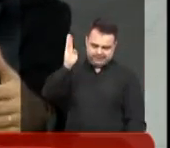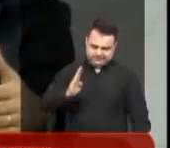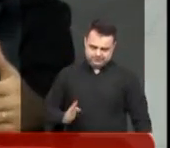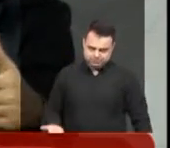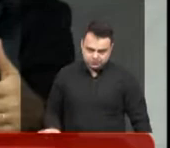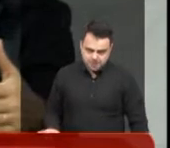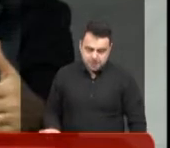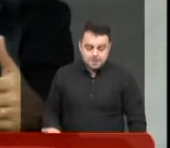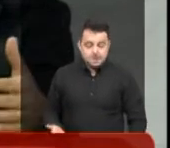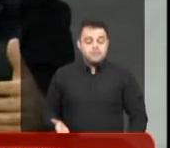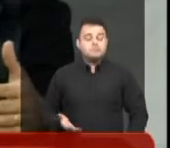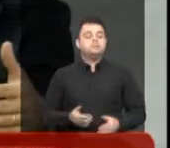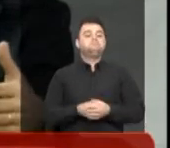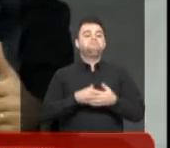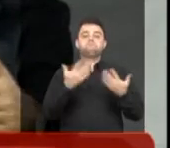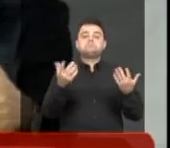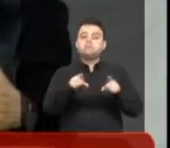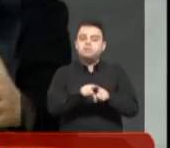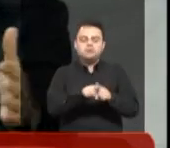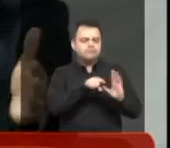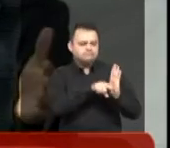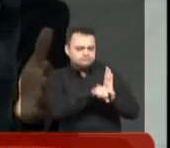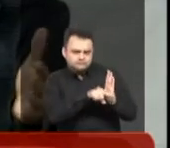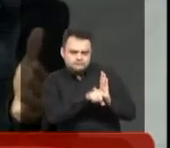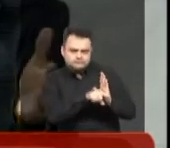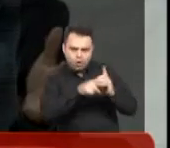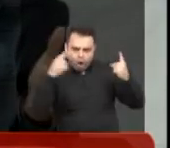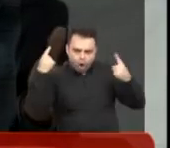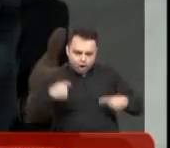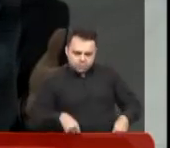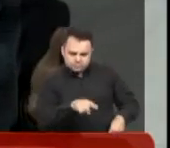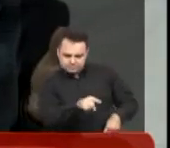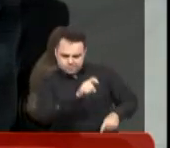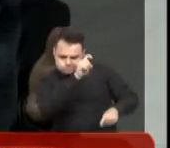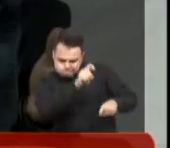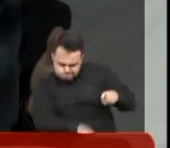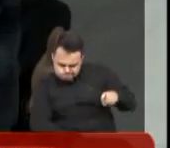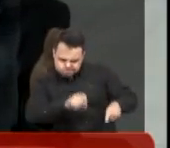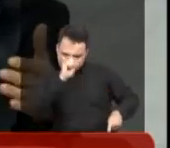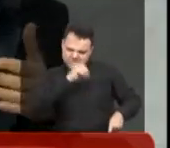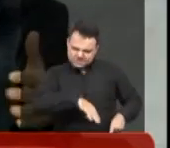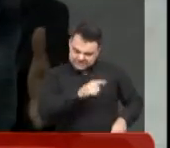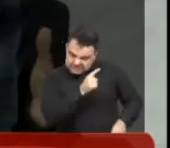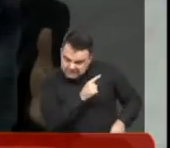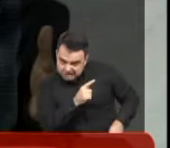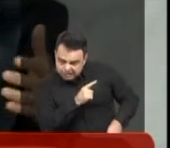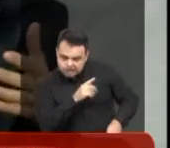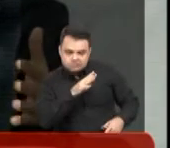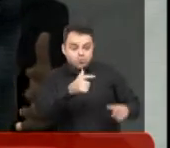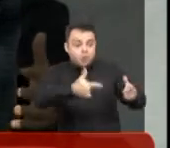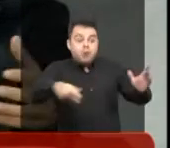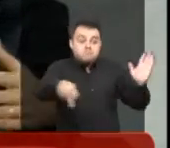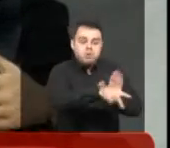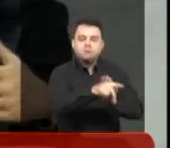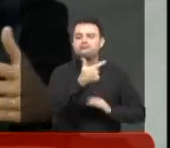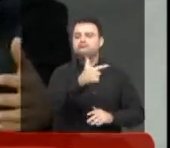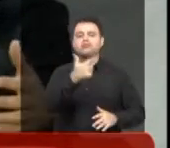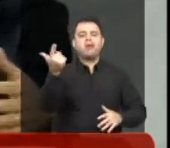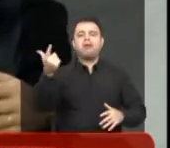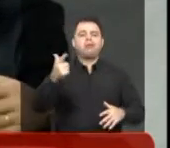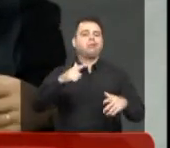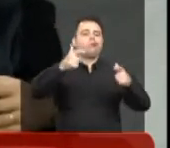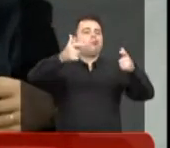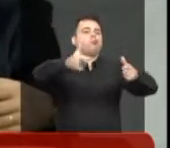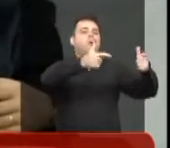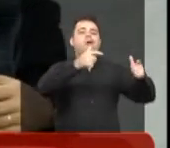Também temos, por exemplo, exames de constatação de violência sexual. Não temos locais apropriados para isso, tudo